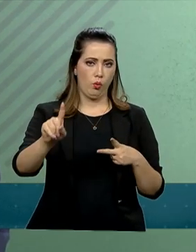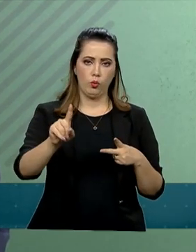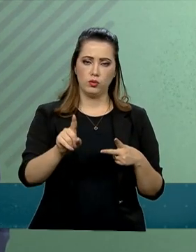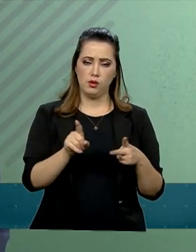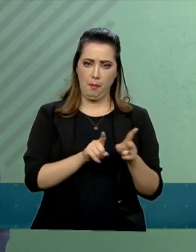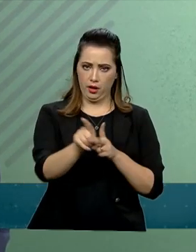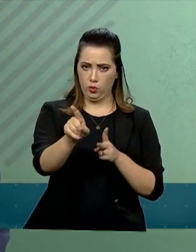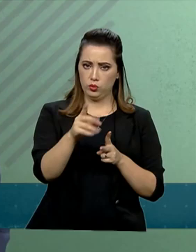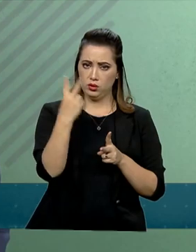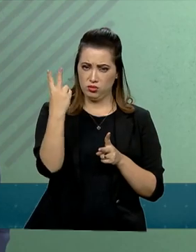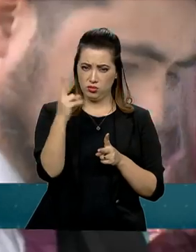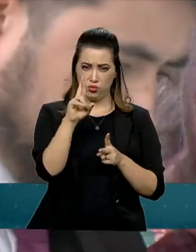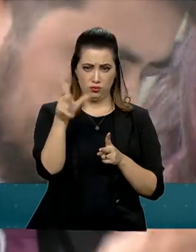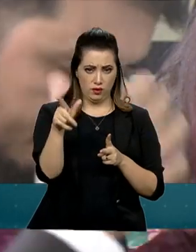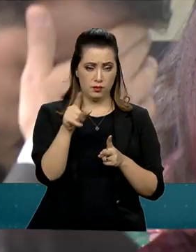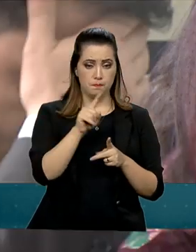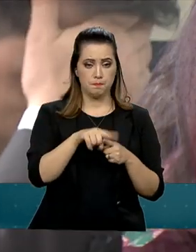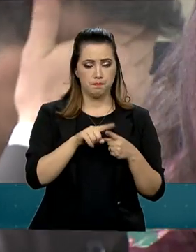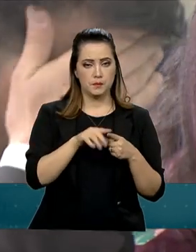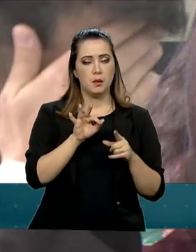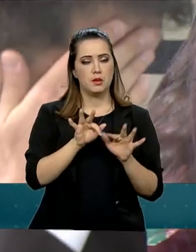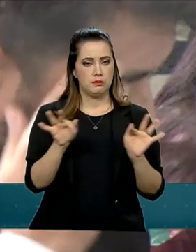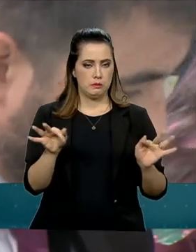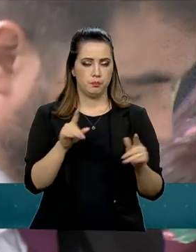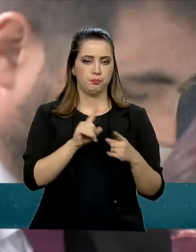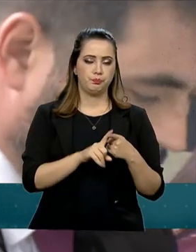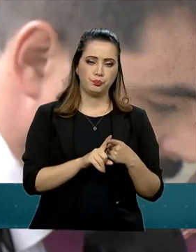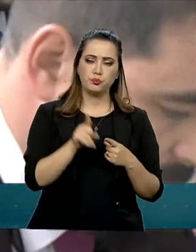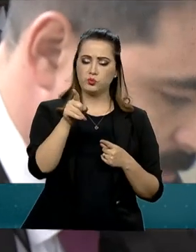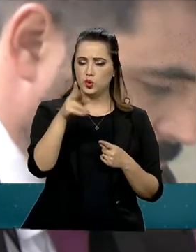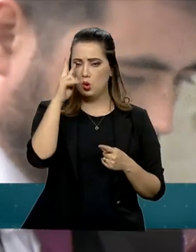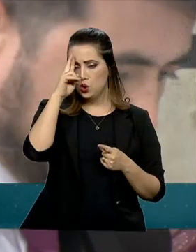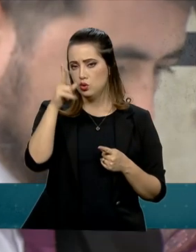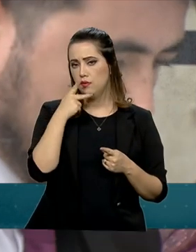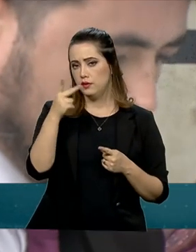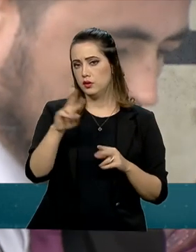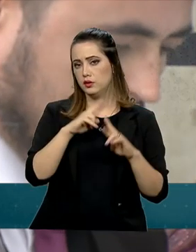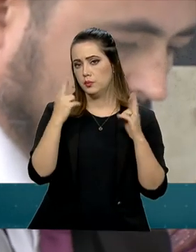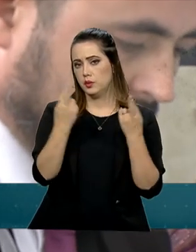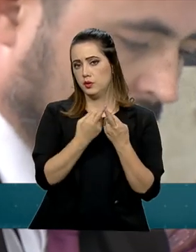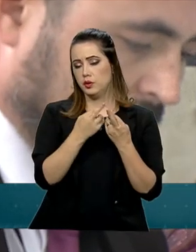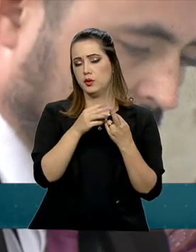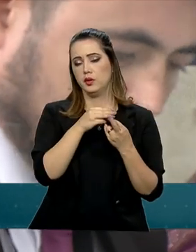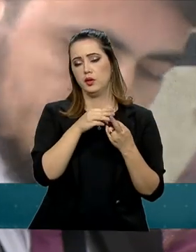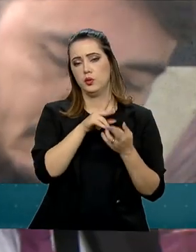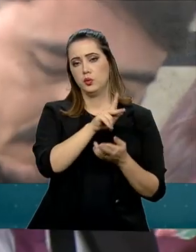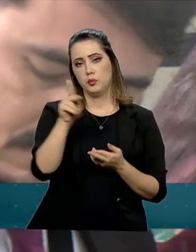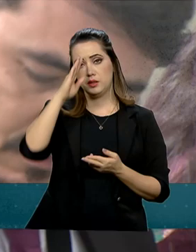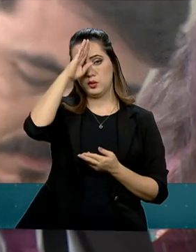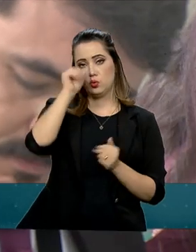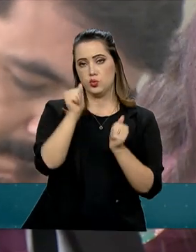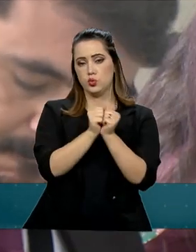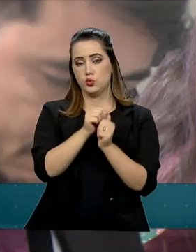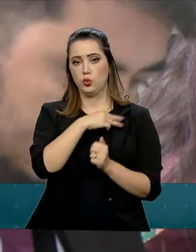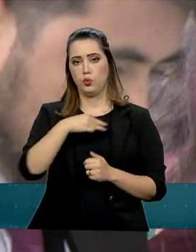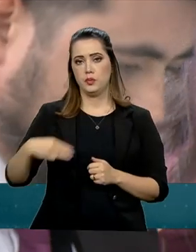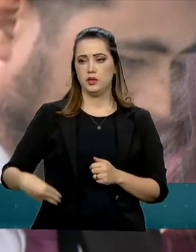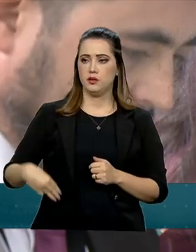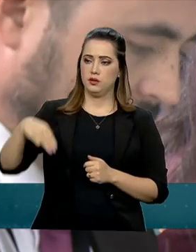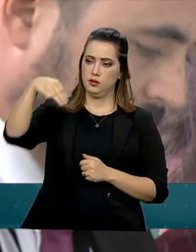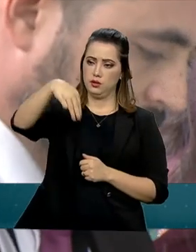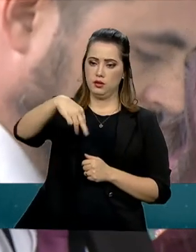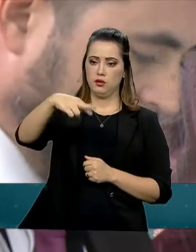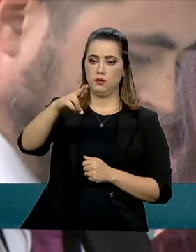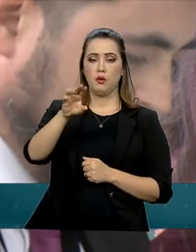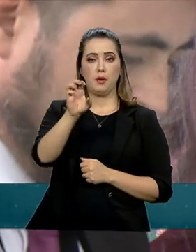encaminhar a primeira, que é mais simples. O senhor falou que houve uma reunião do presidente com o ministro Ernesto, mais cedo, para começar a debater o desenho